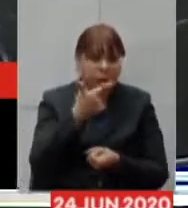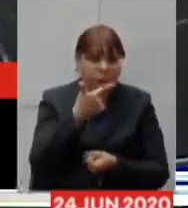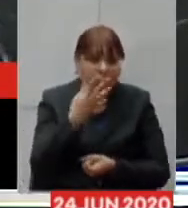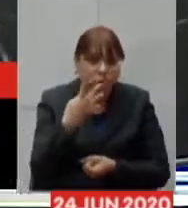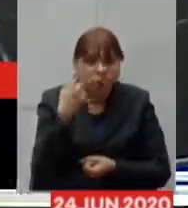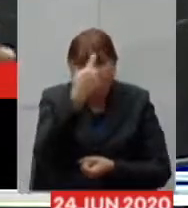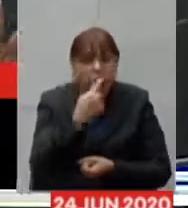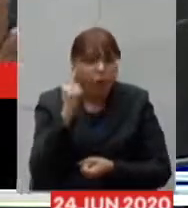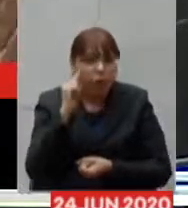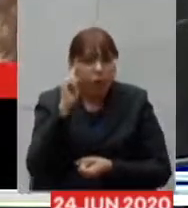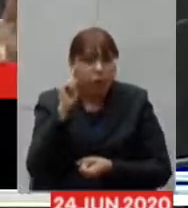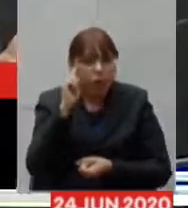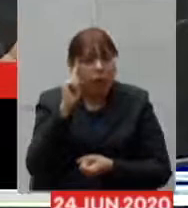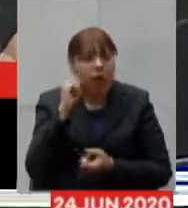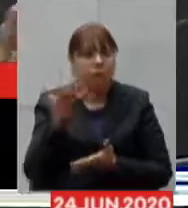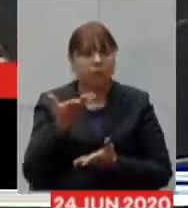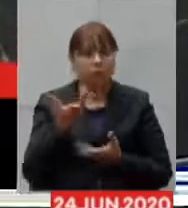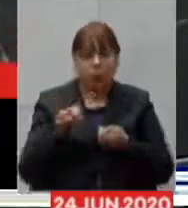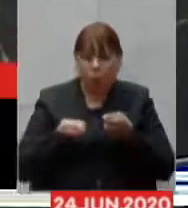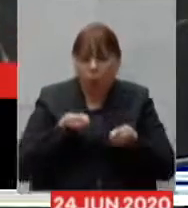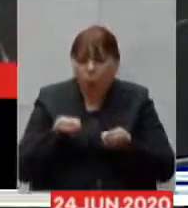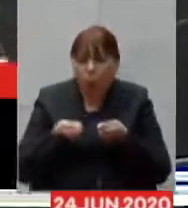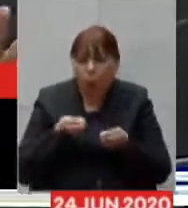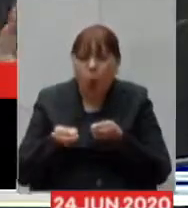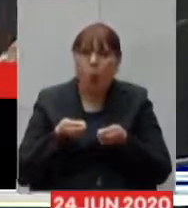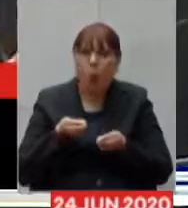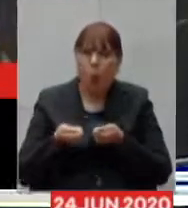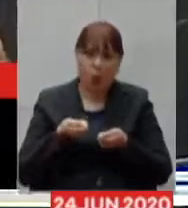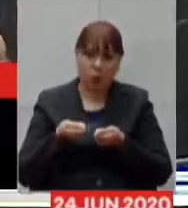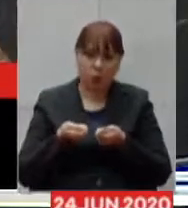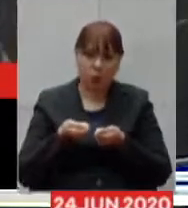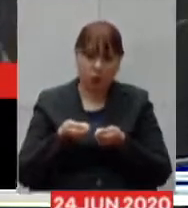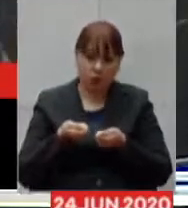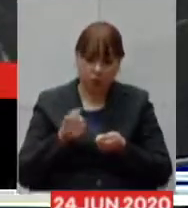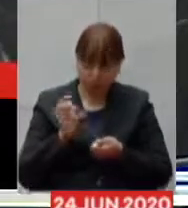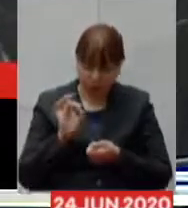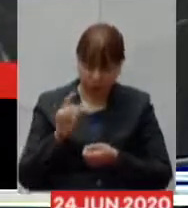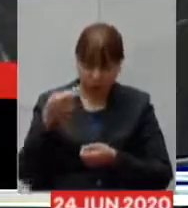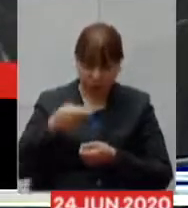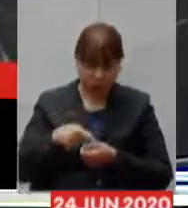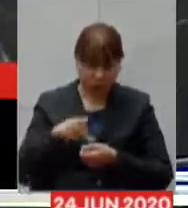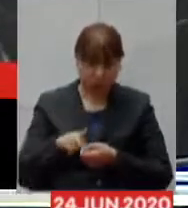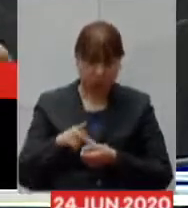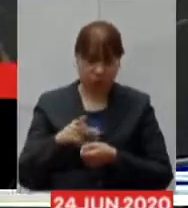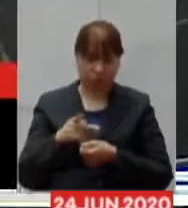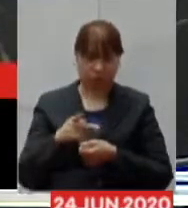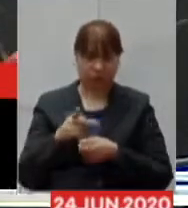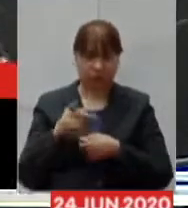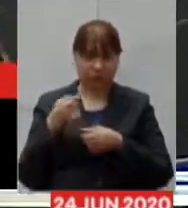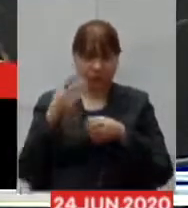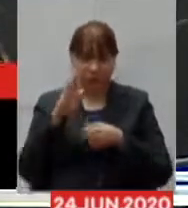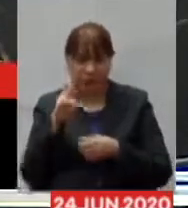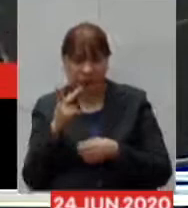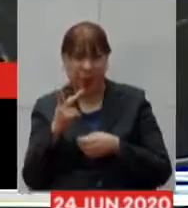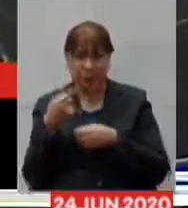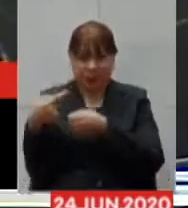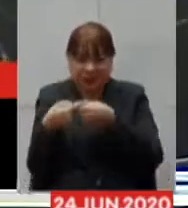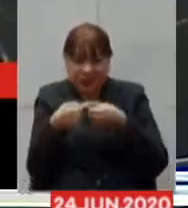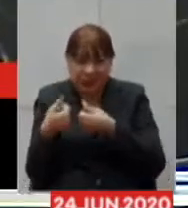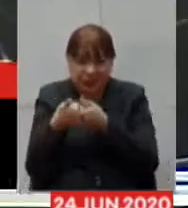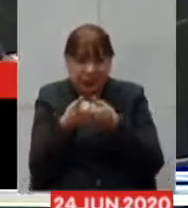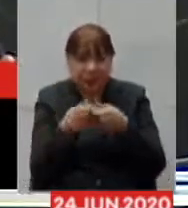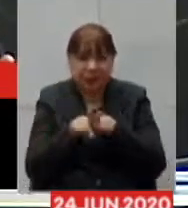dia, no controle absoluto, não só da região metropolitana, mas também de todas as outras macro